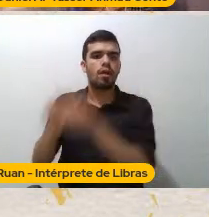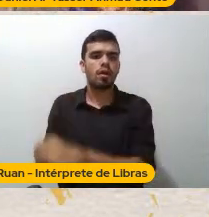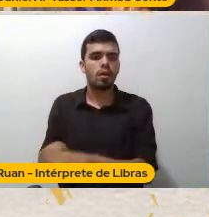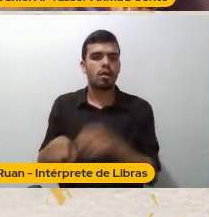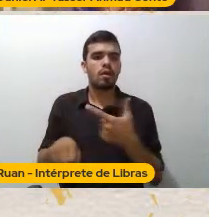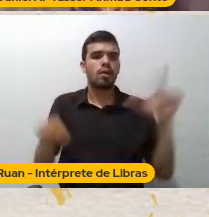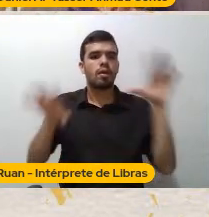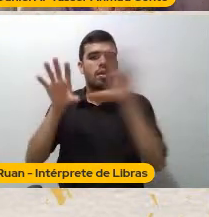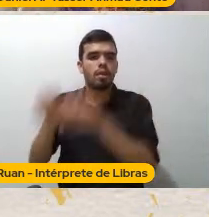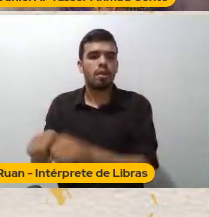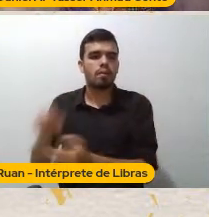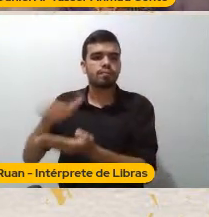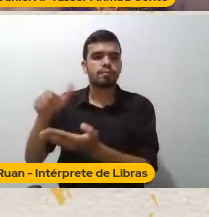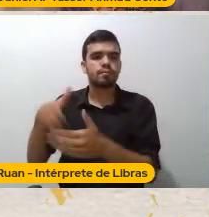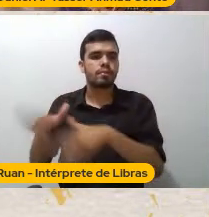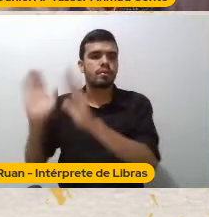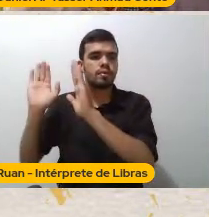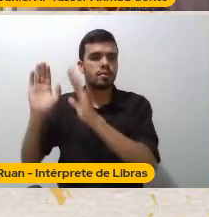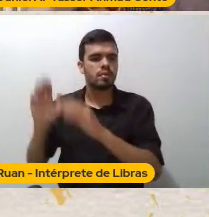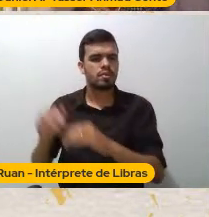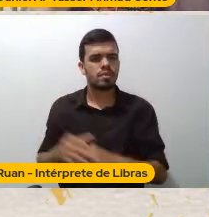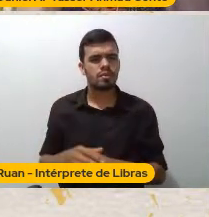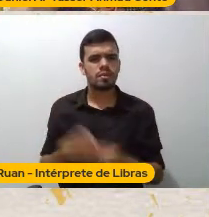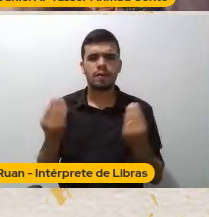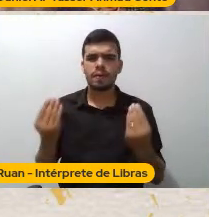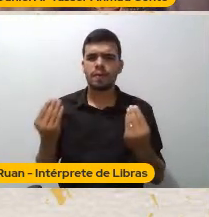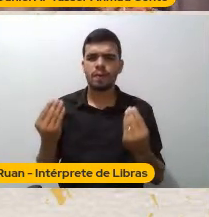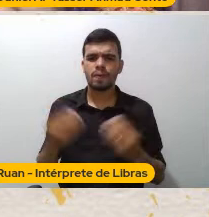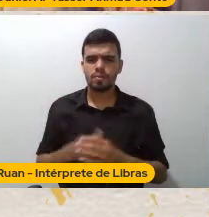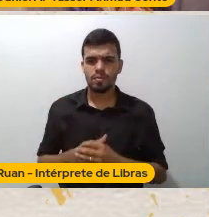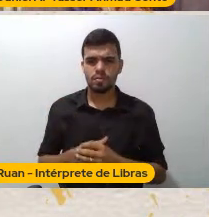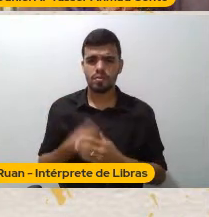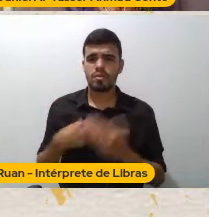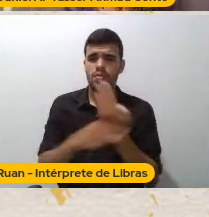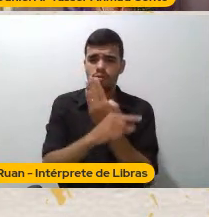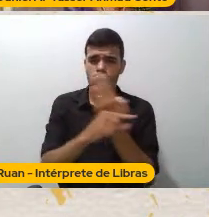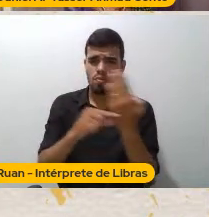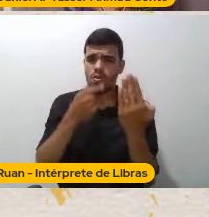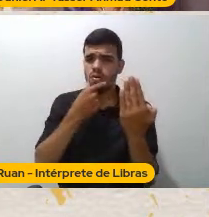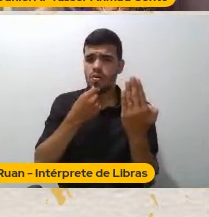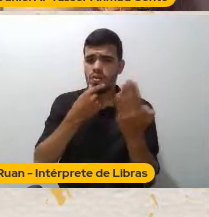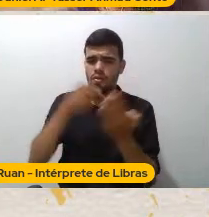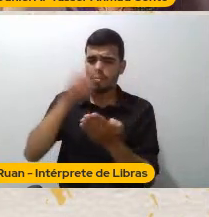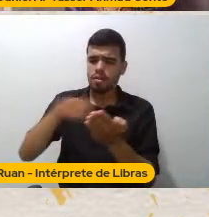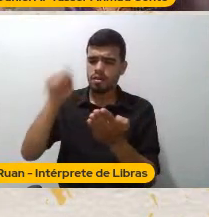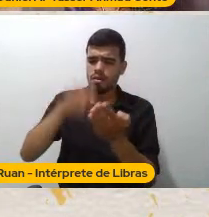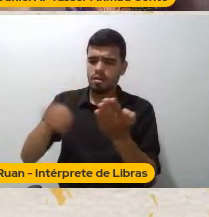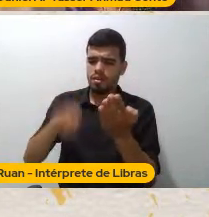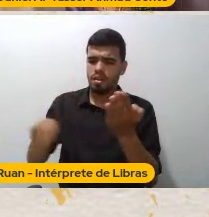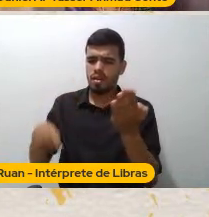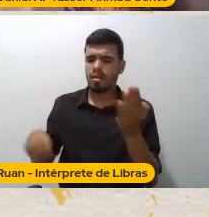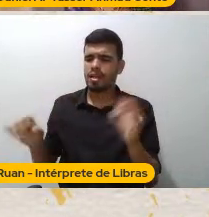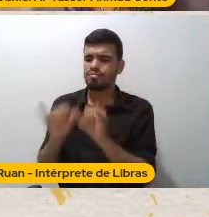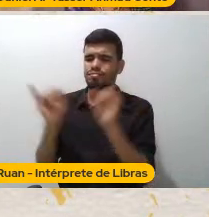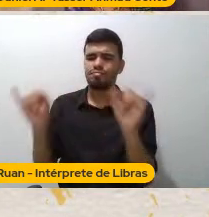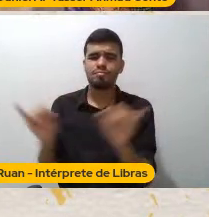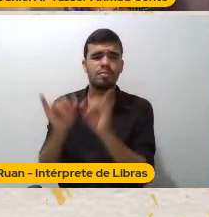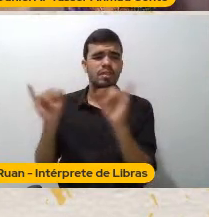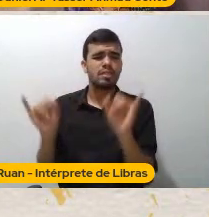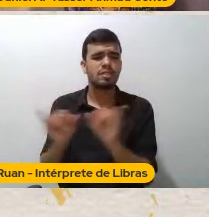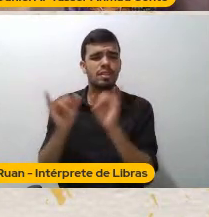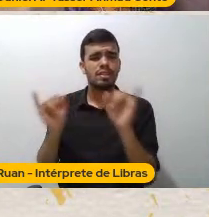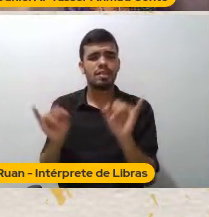De páginas Com um monte De babuzeiras Estritas Um monte de babuzeiras E quais eram as babuzeiras É colocar a mulher Nessa